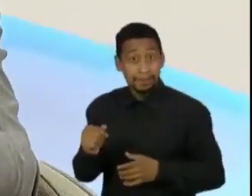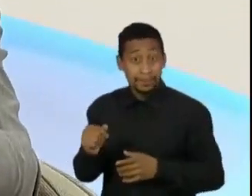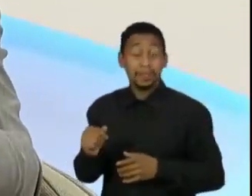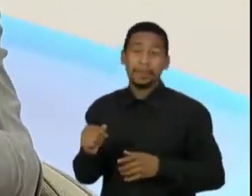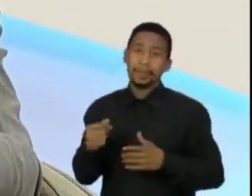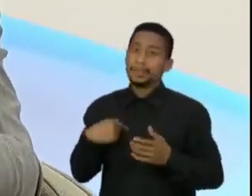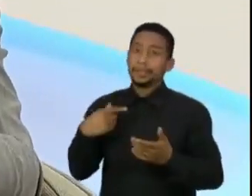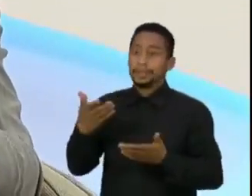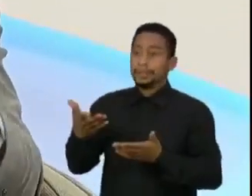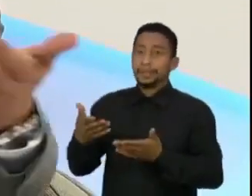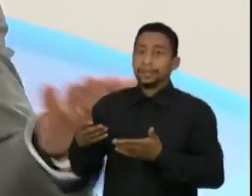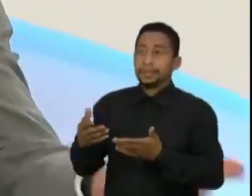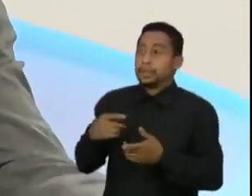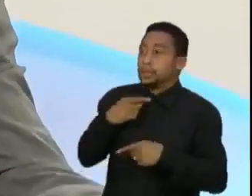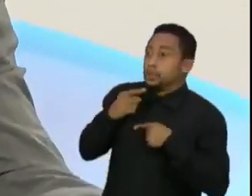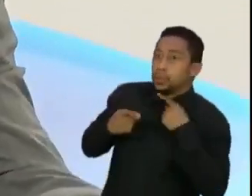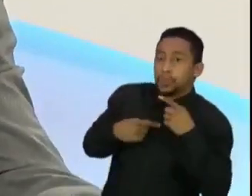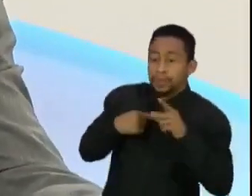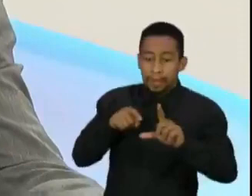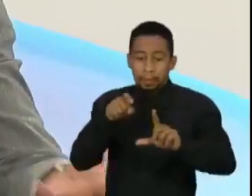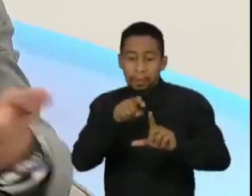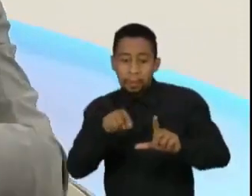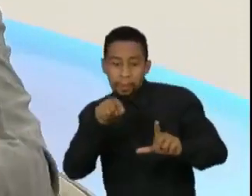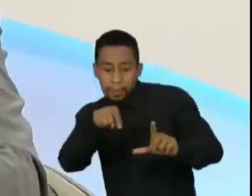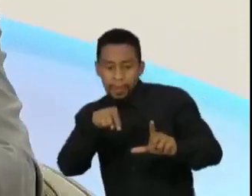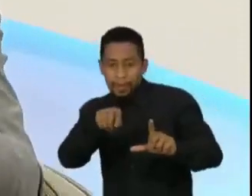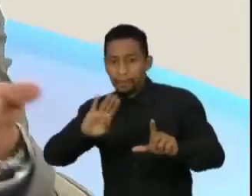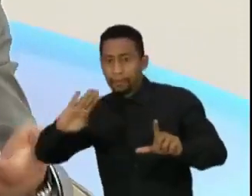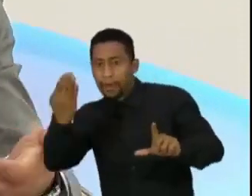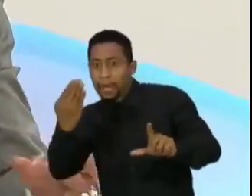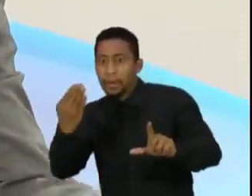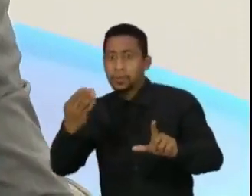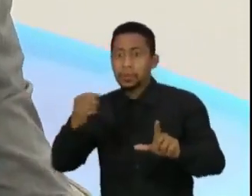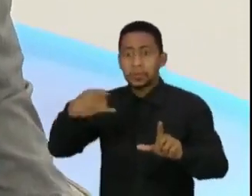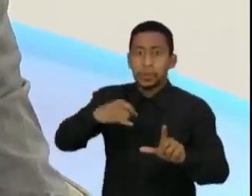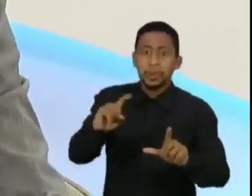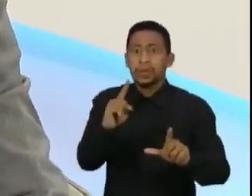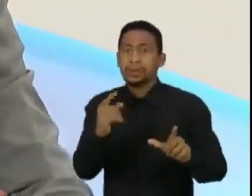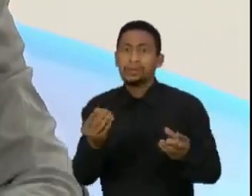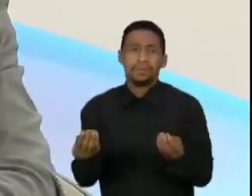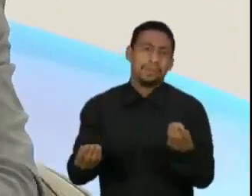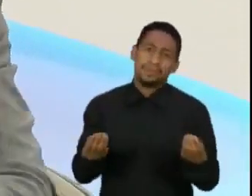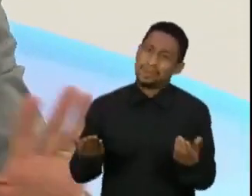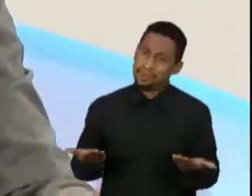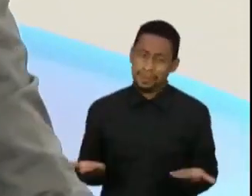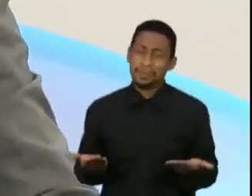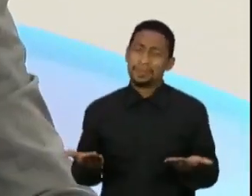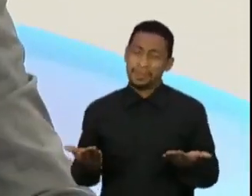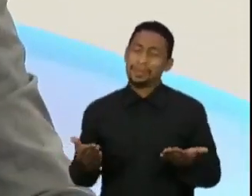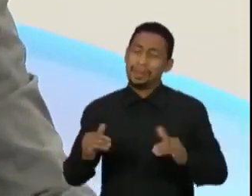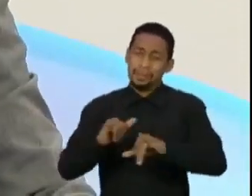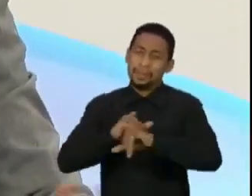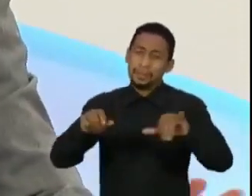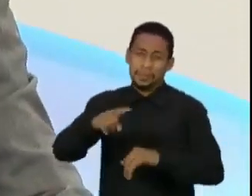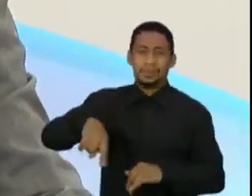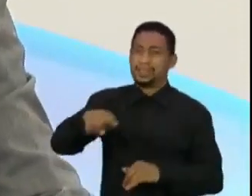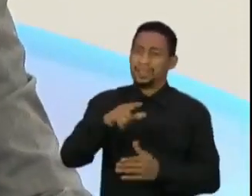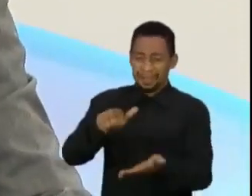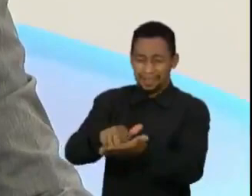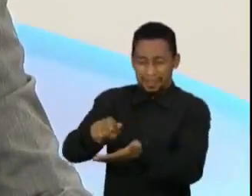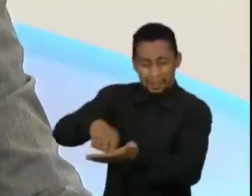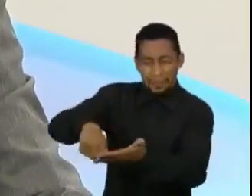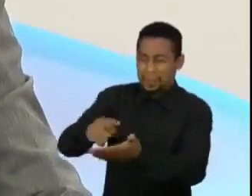a dúvida da eleição, se ela foi fraudada ou se ela não foi... Colocar em dúvida, Acho que só queria deixar esse registro que é algo totalmente